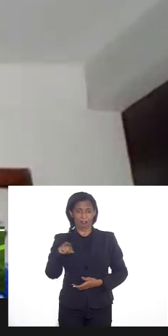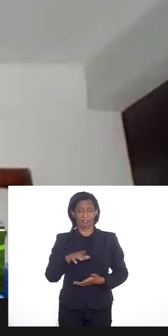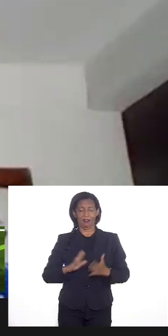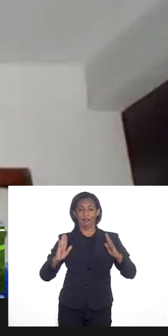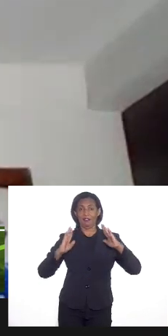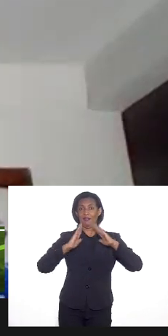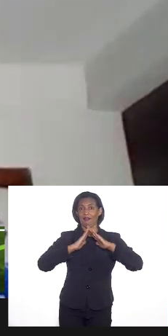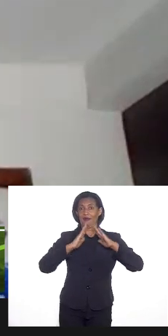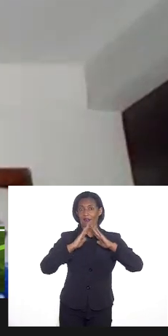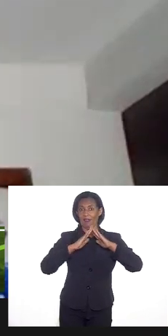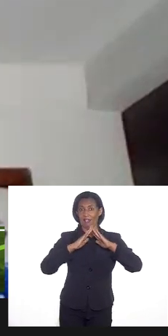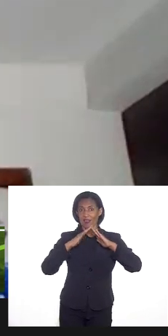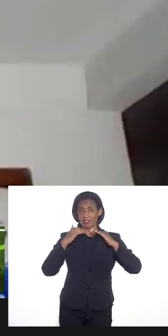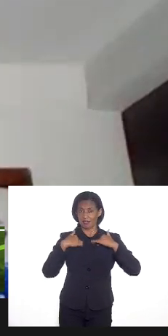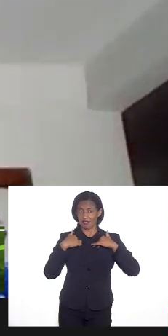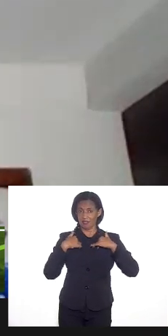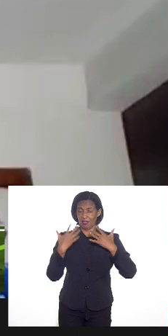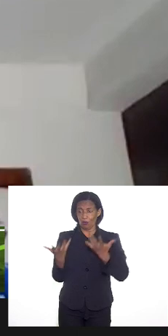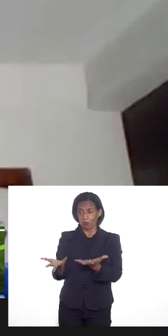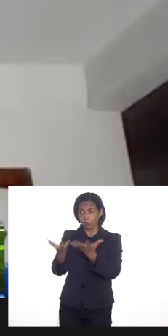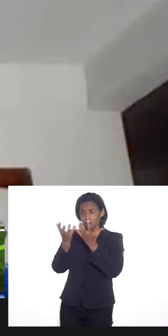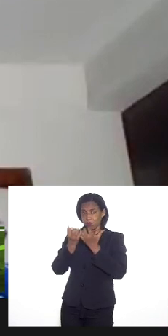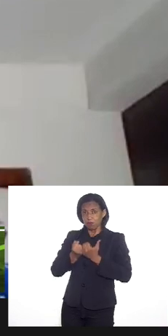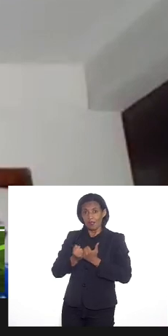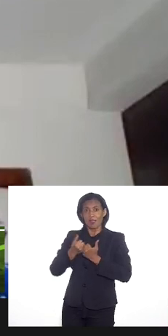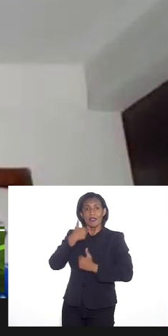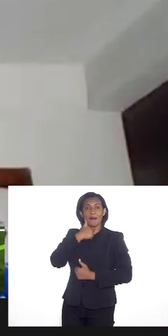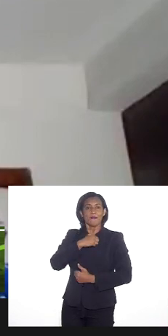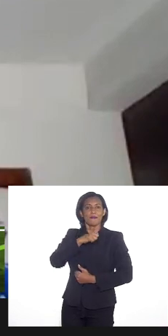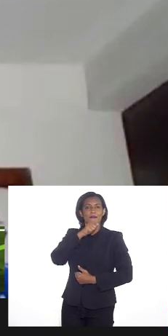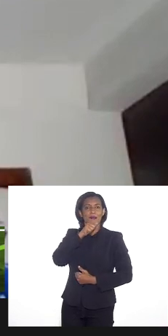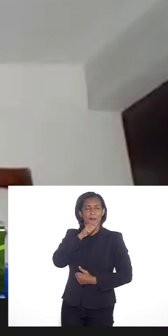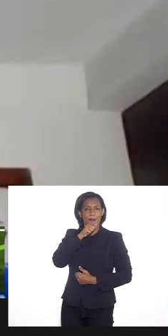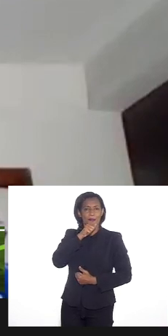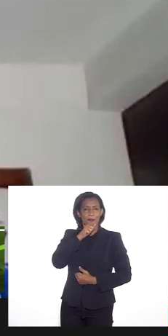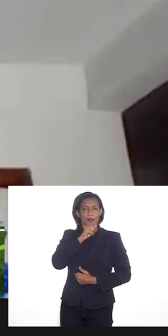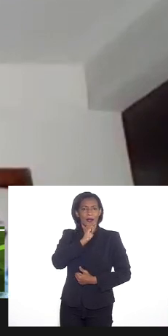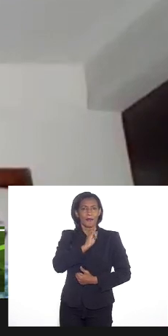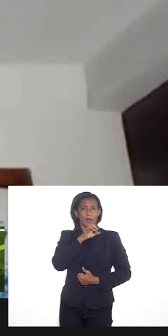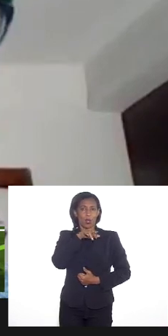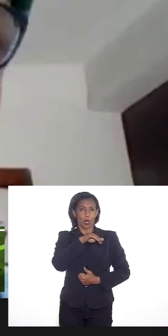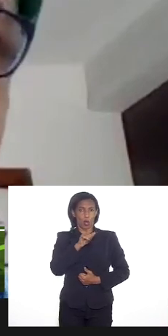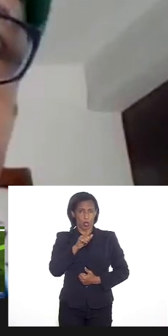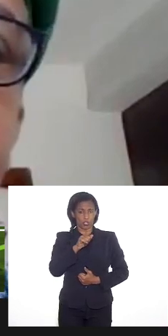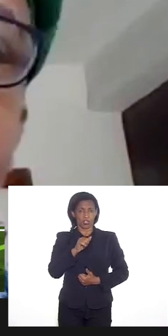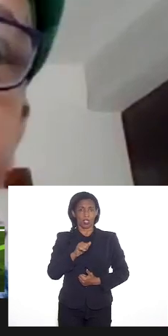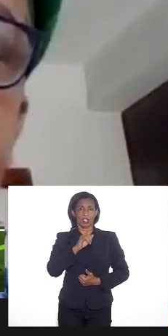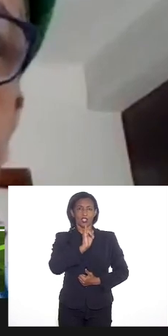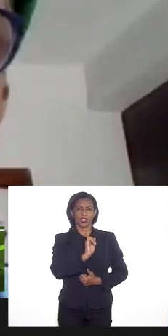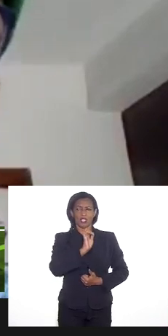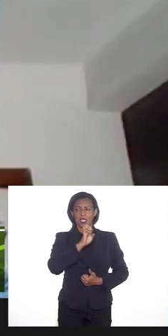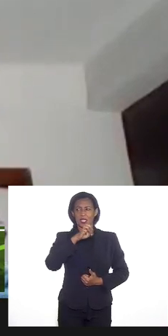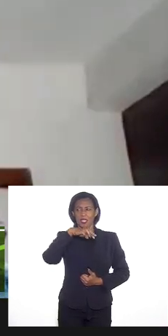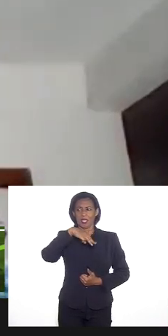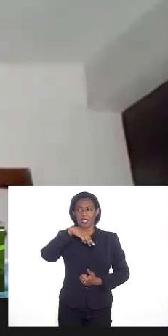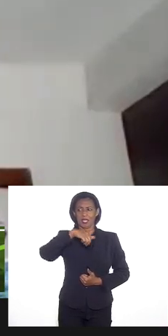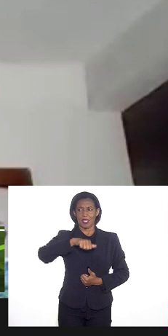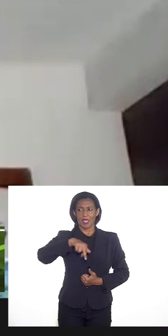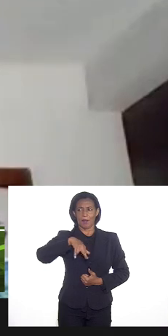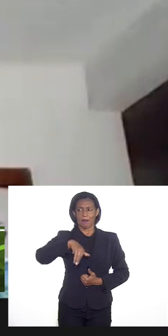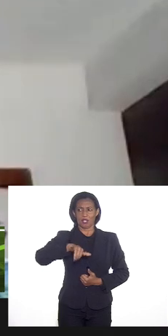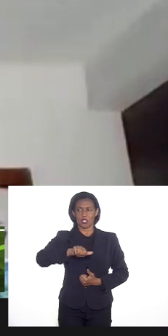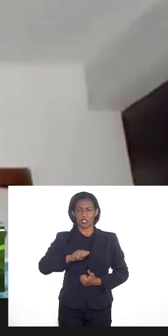casa que eu recebi o legado de minha mãe biológica, mãe Beata de Emanjá, um ativista dos direitos humanos,